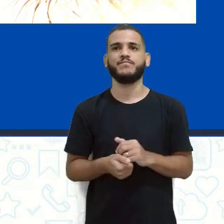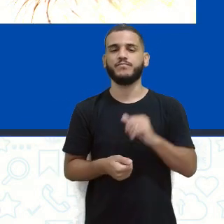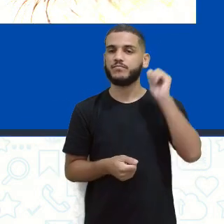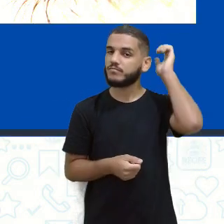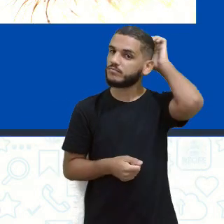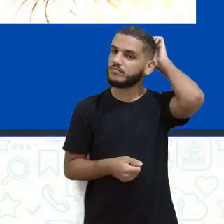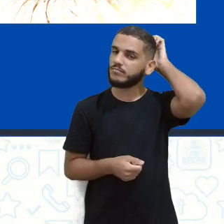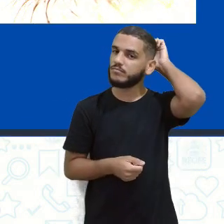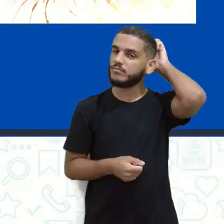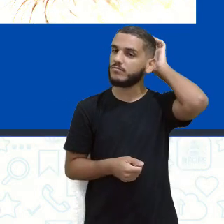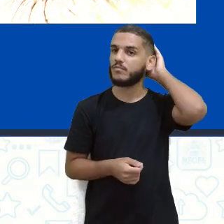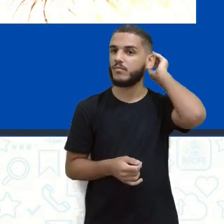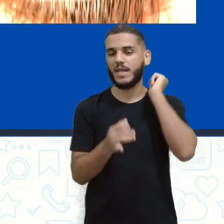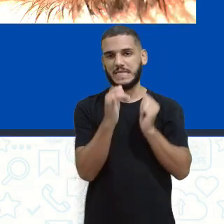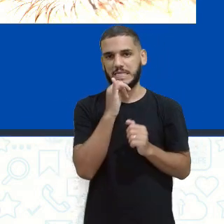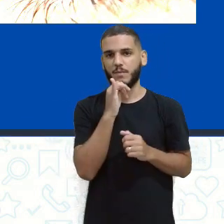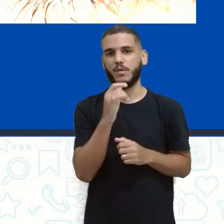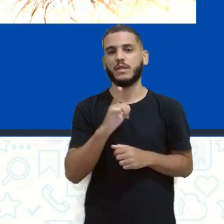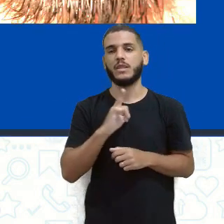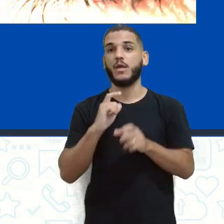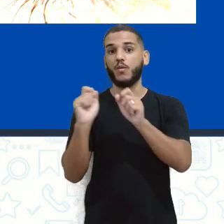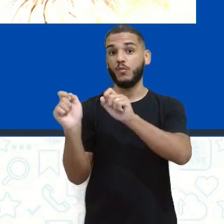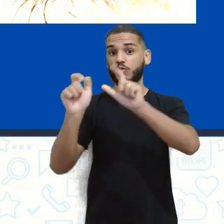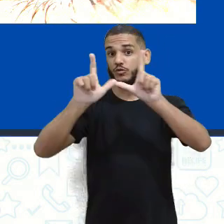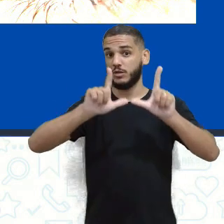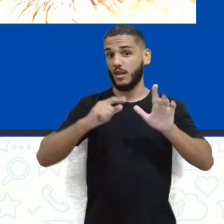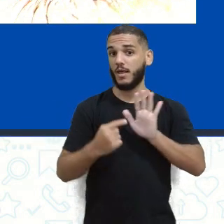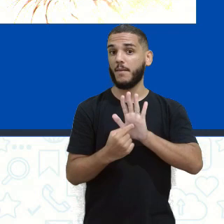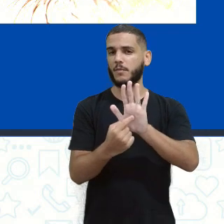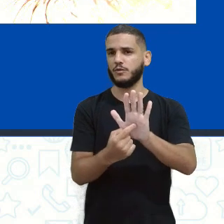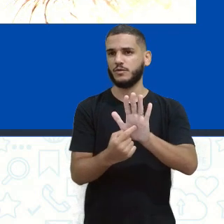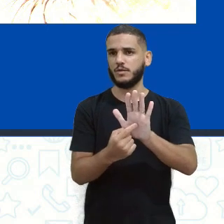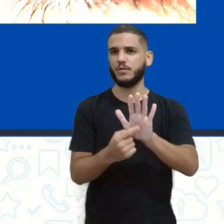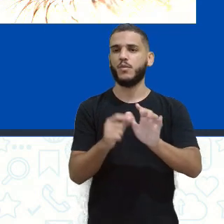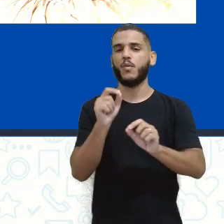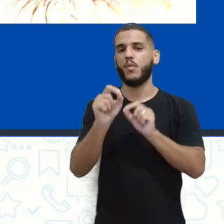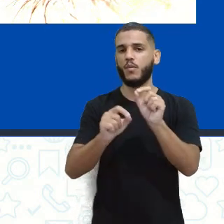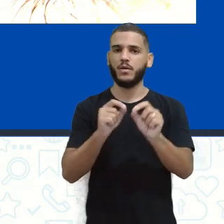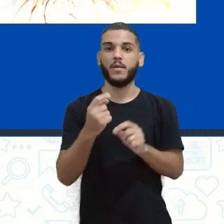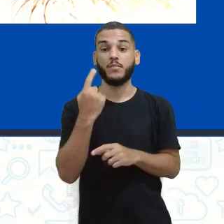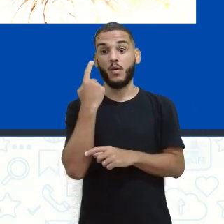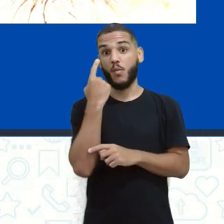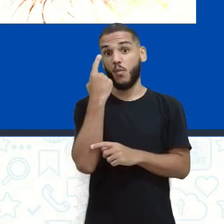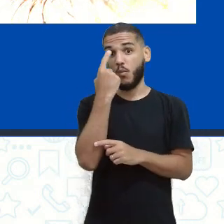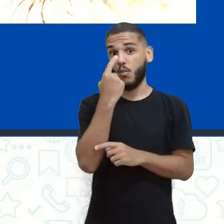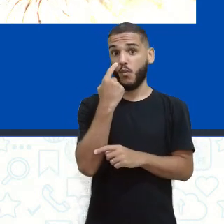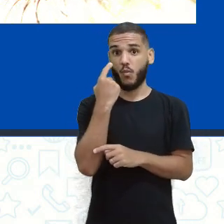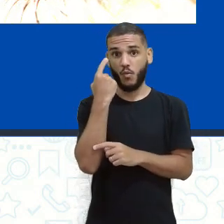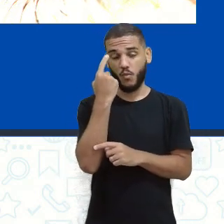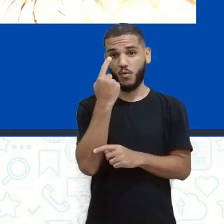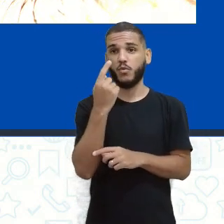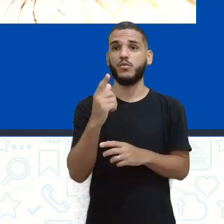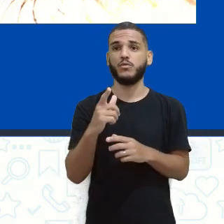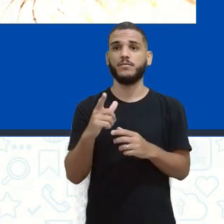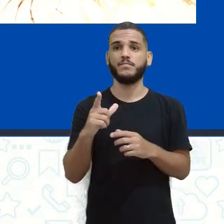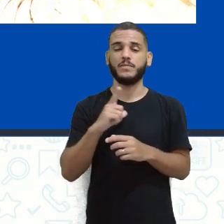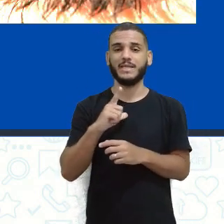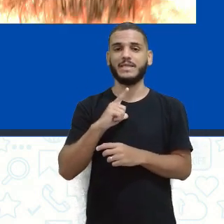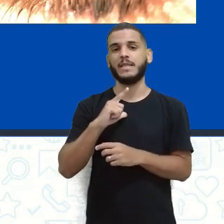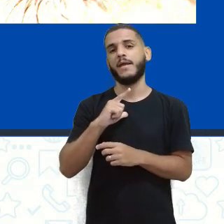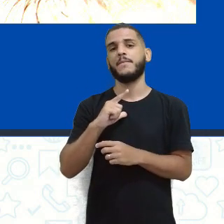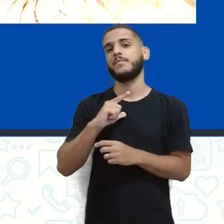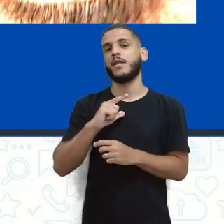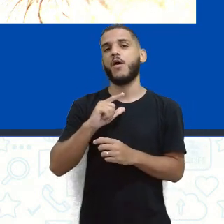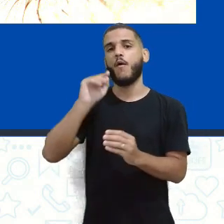Temos aí esse slide que está mostrando um olho humano, né? Olhando diretamente para uma luz